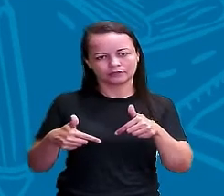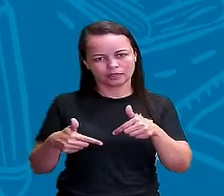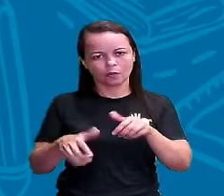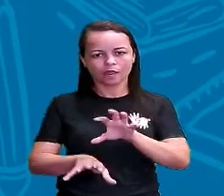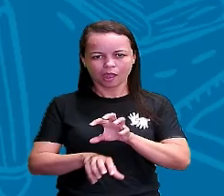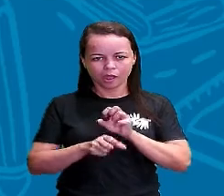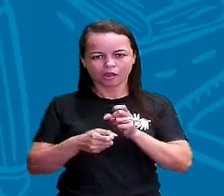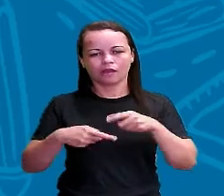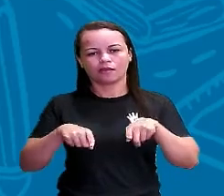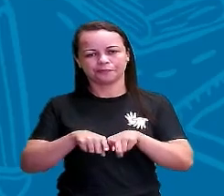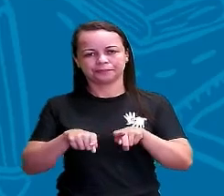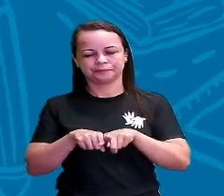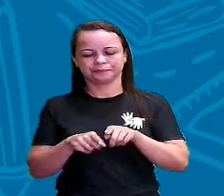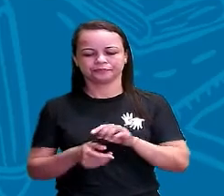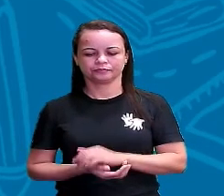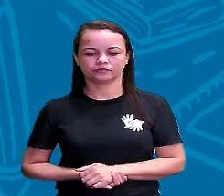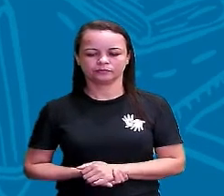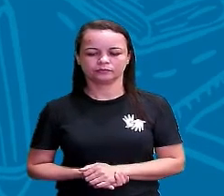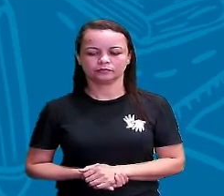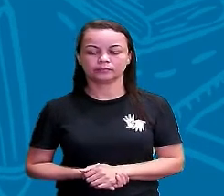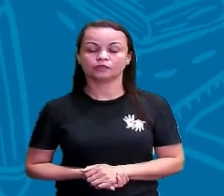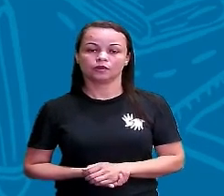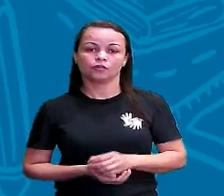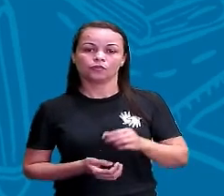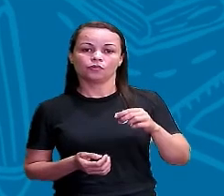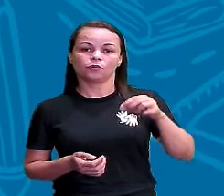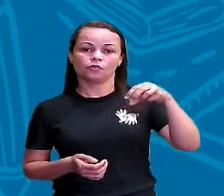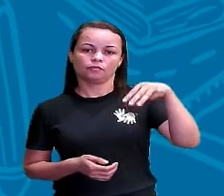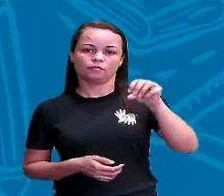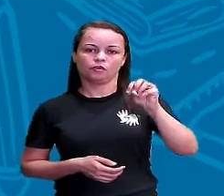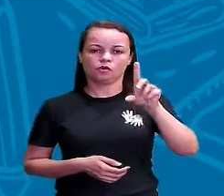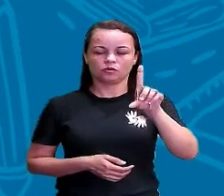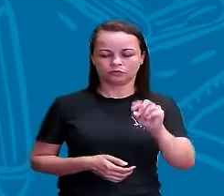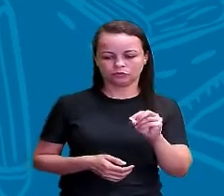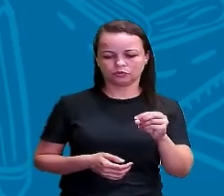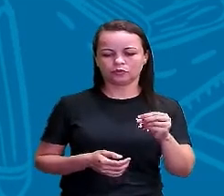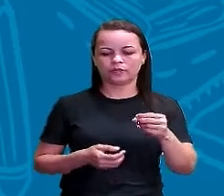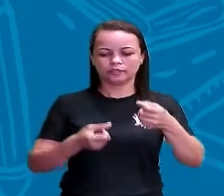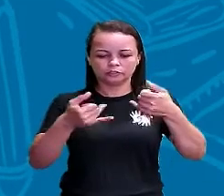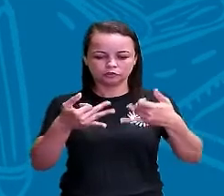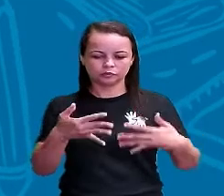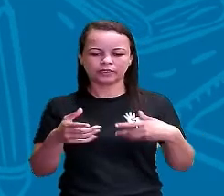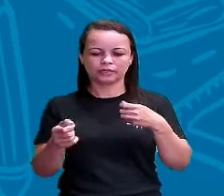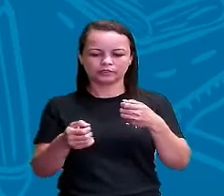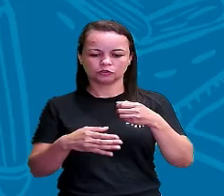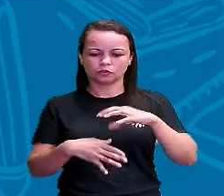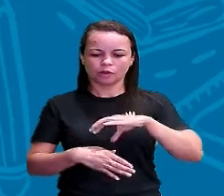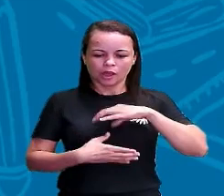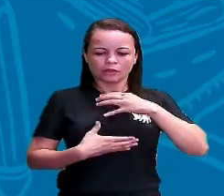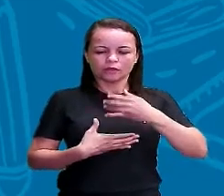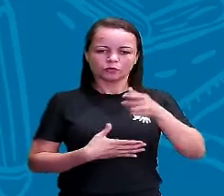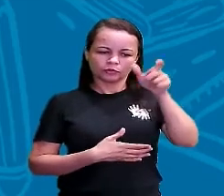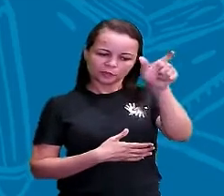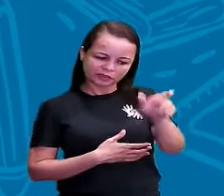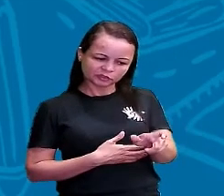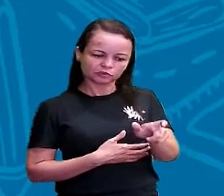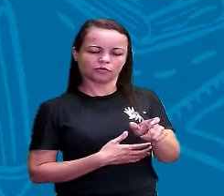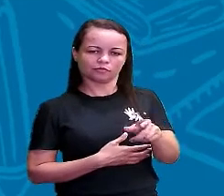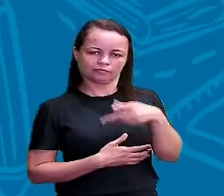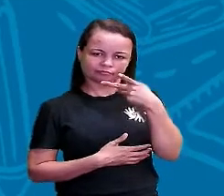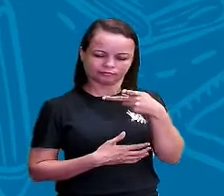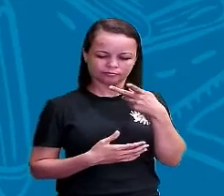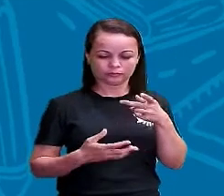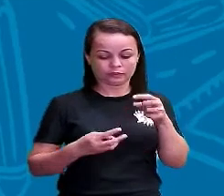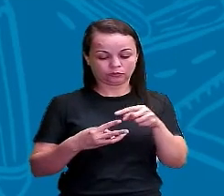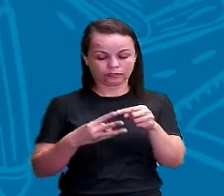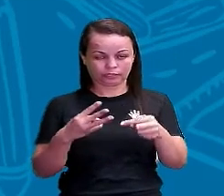Já o modo verbal, ele indica a atitude da pessoa que fala em relação ao fato que enuncia. Então, temos aí três